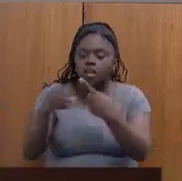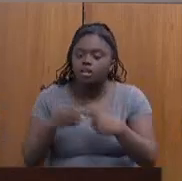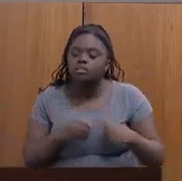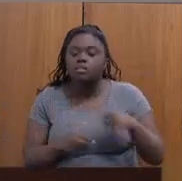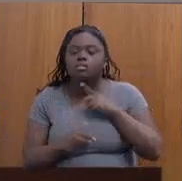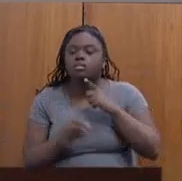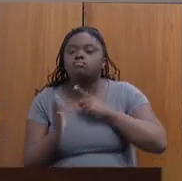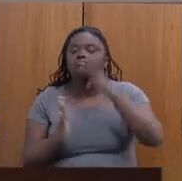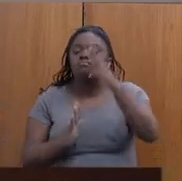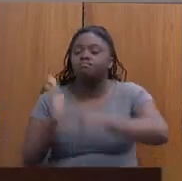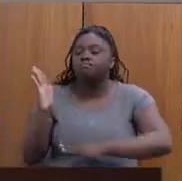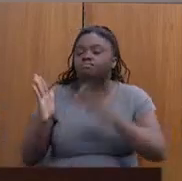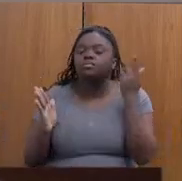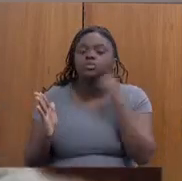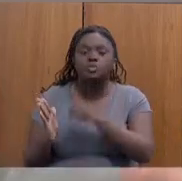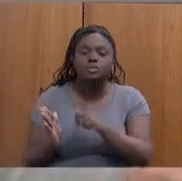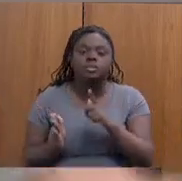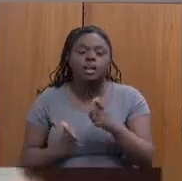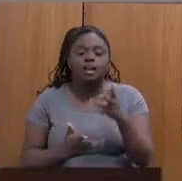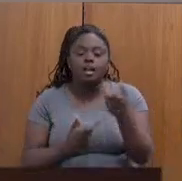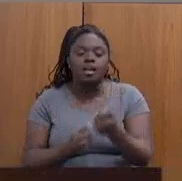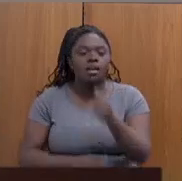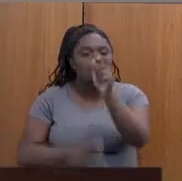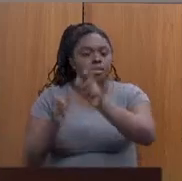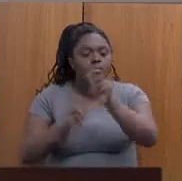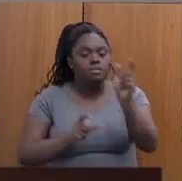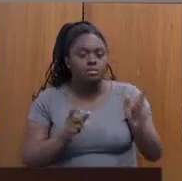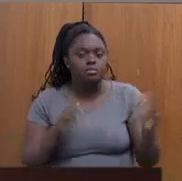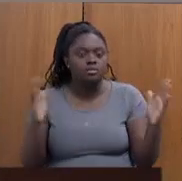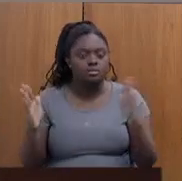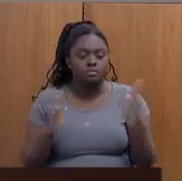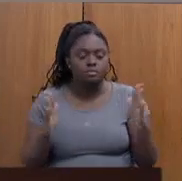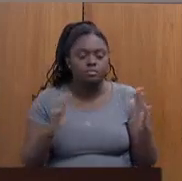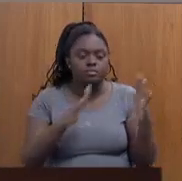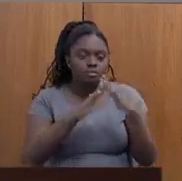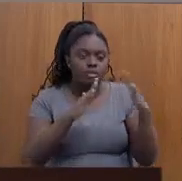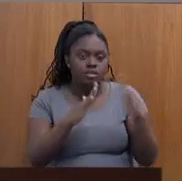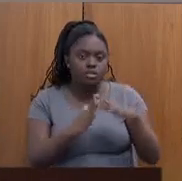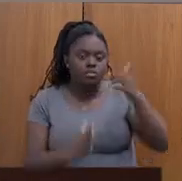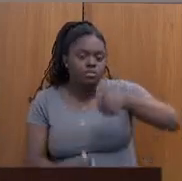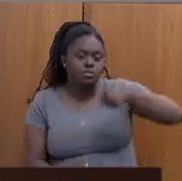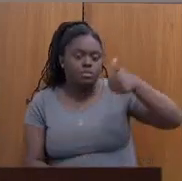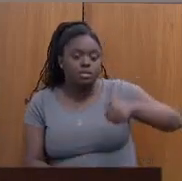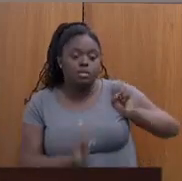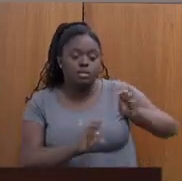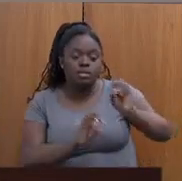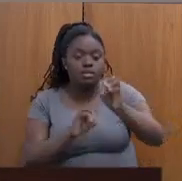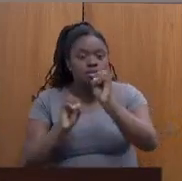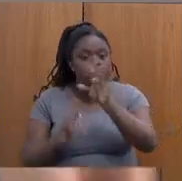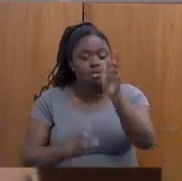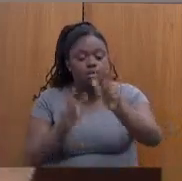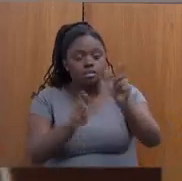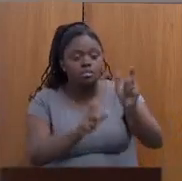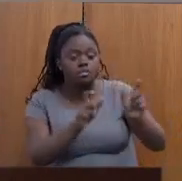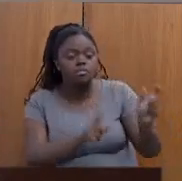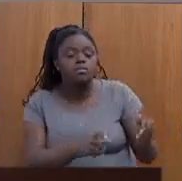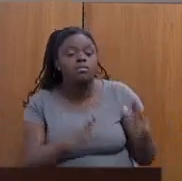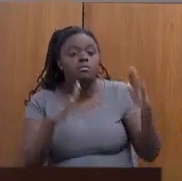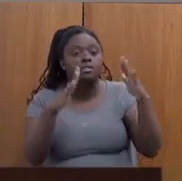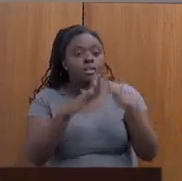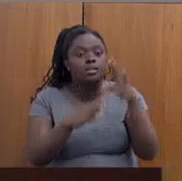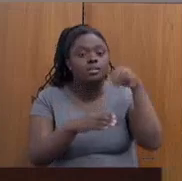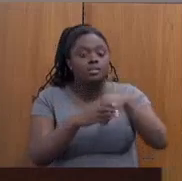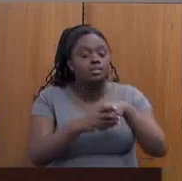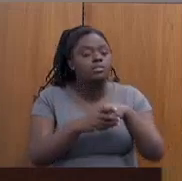para atender essas pessoas. Esse processo de moradia primeiro, ela é ensinar as pessoas a morarem em